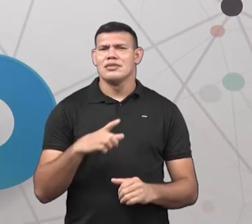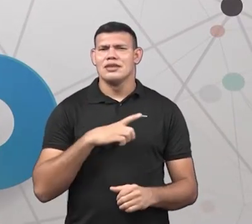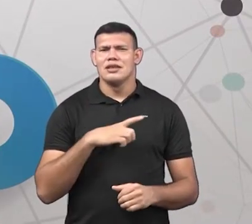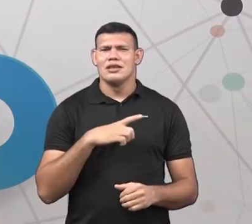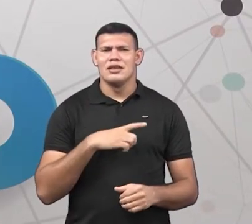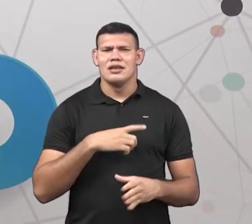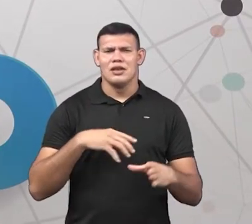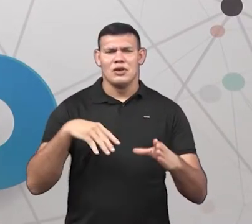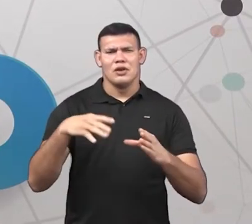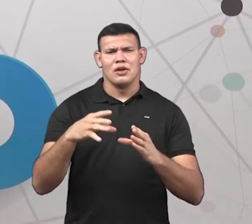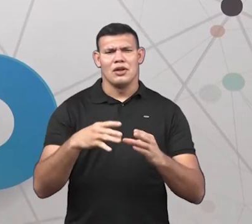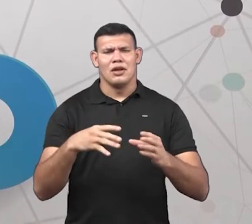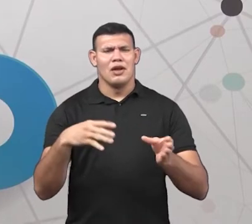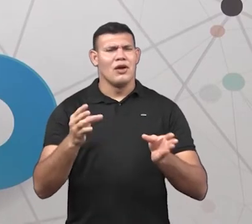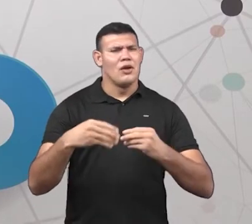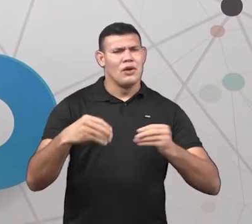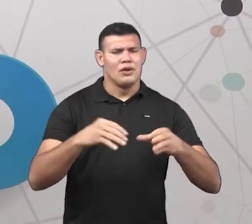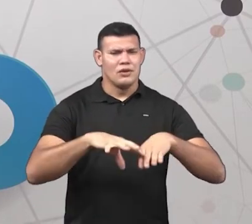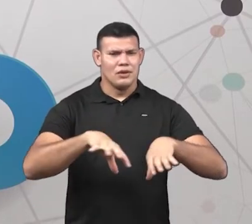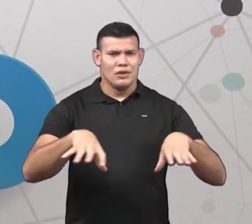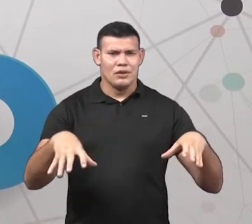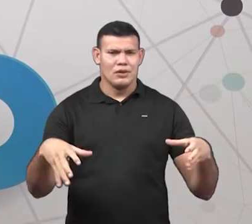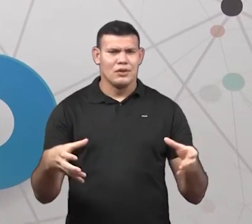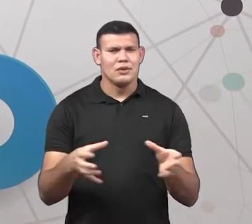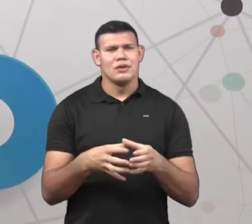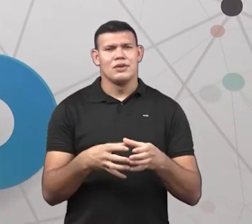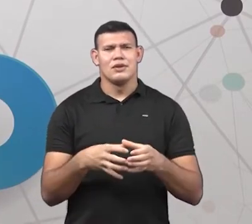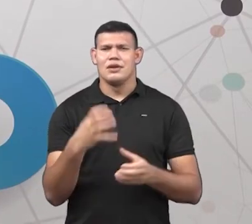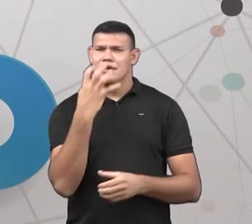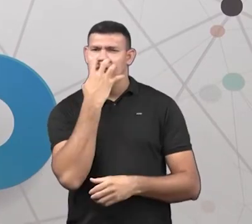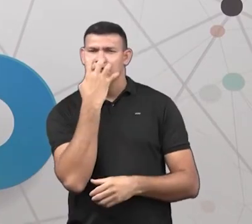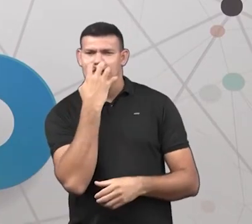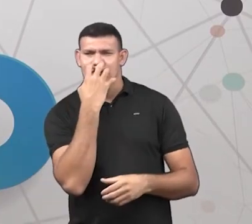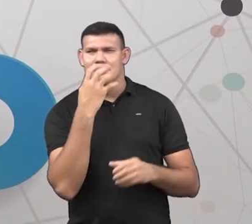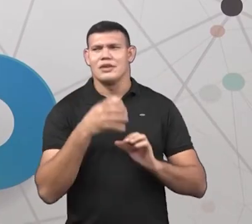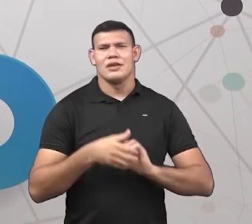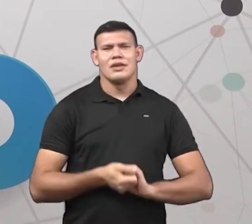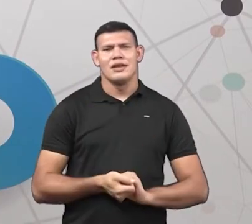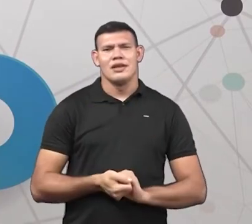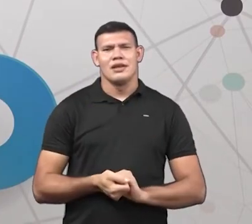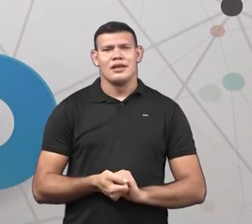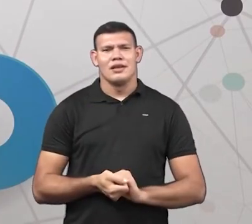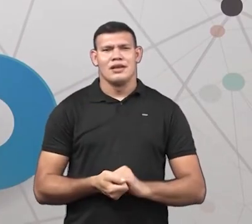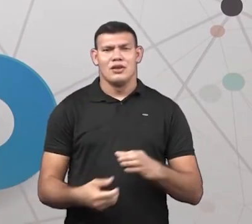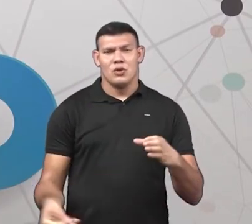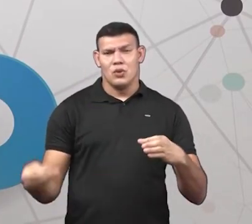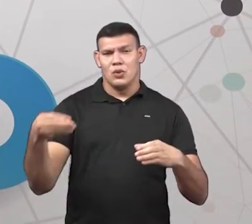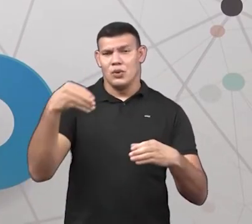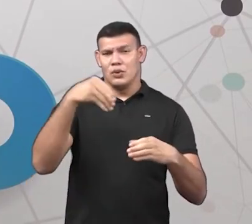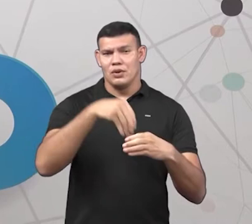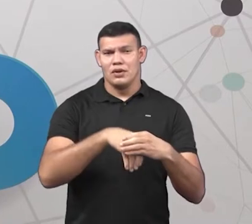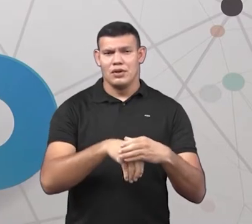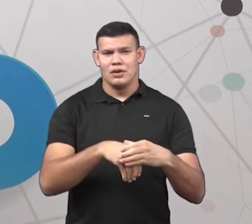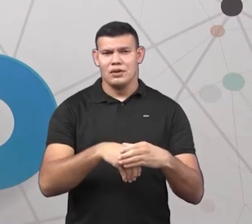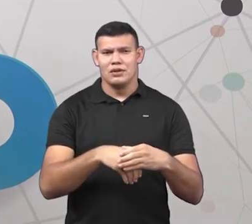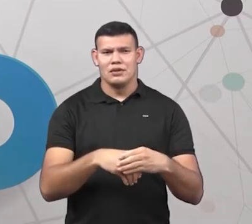De cachorro. Isso é o quê? Vocês acreditam que isso aqui é pra botar lenços umedecidos? Só que a